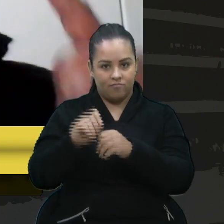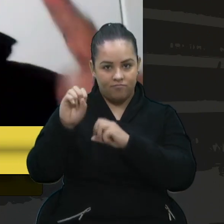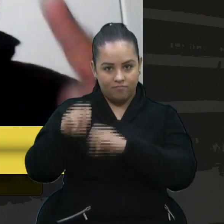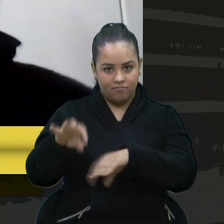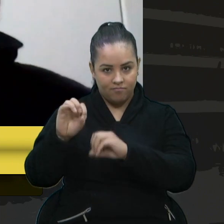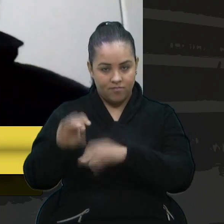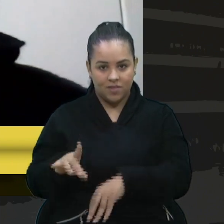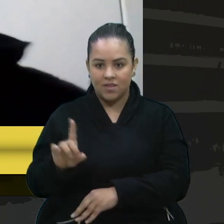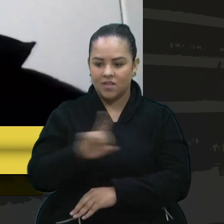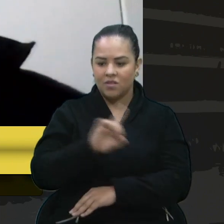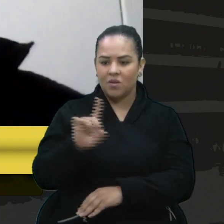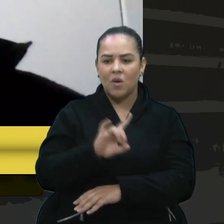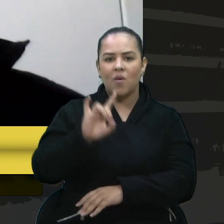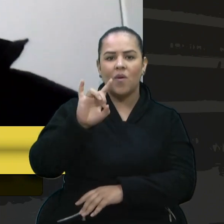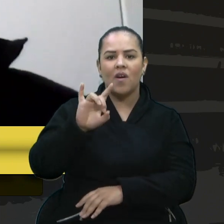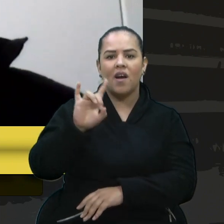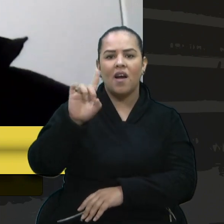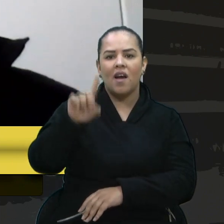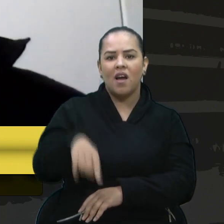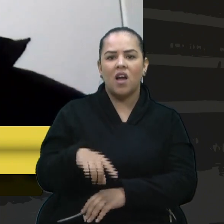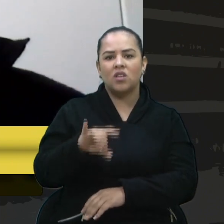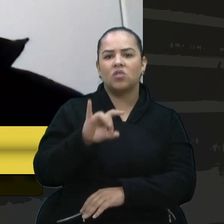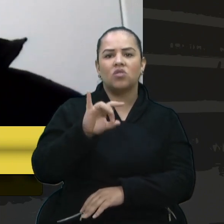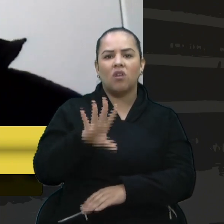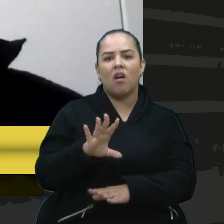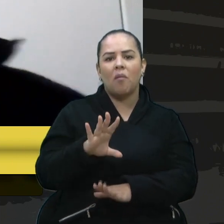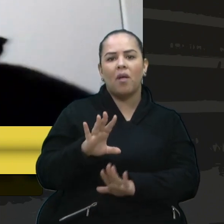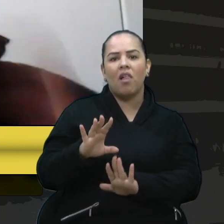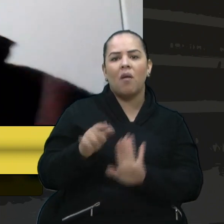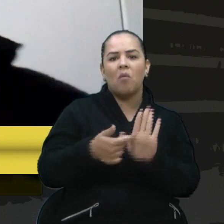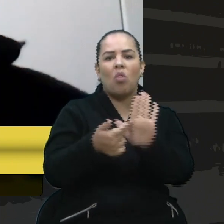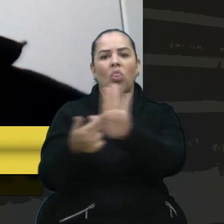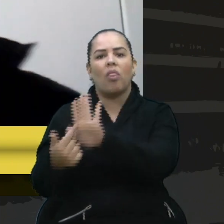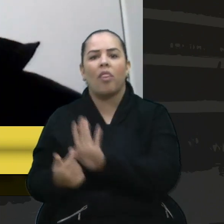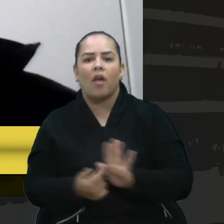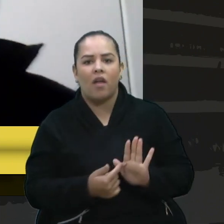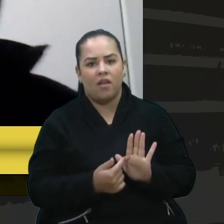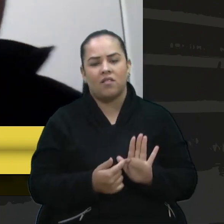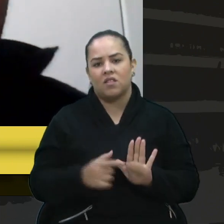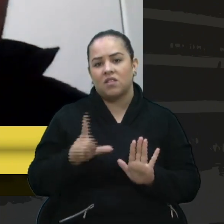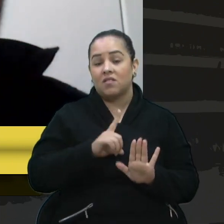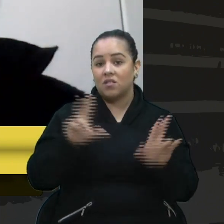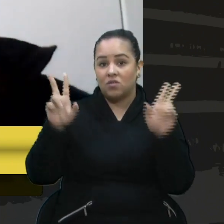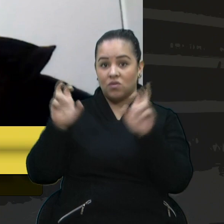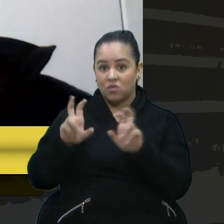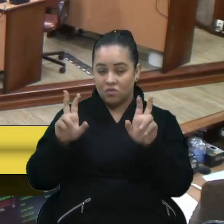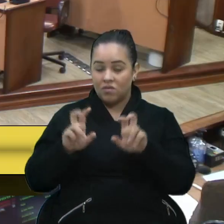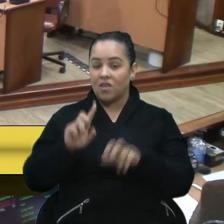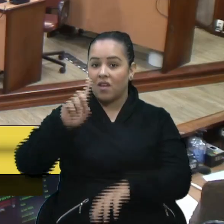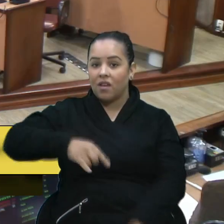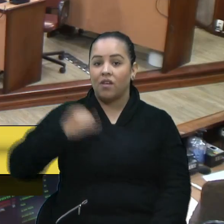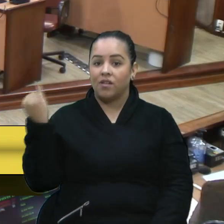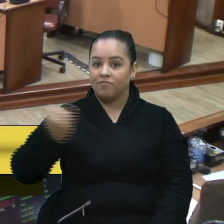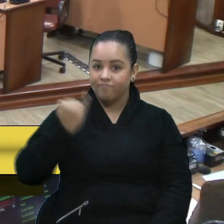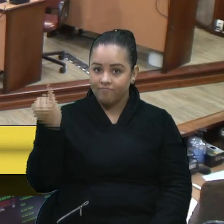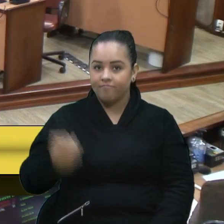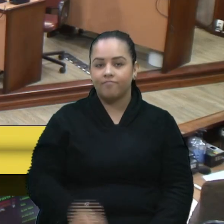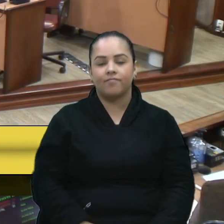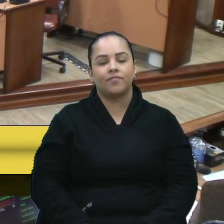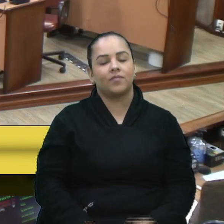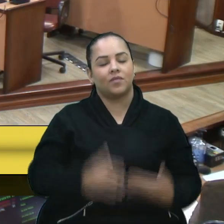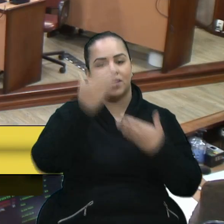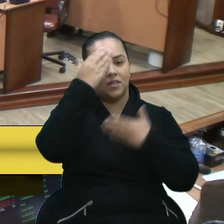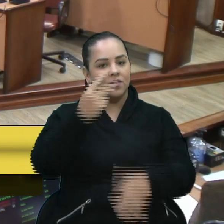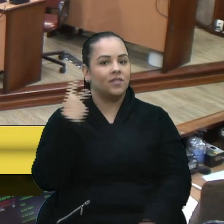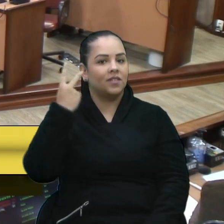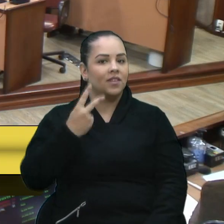sejam panfletárias e que queiram tangenciar esse tema que é tão importante. Muito obrigada, vereador Lucas.